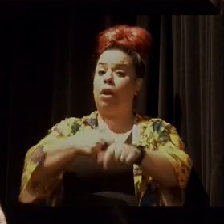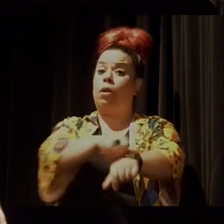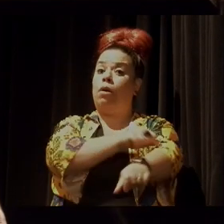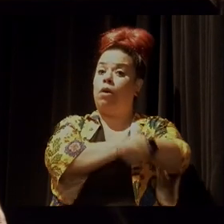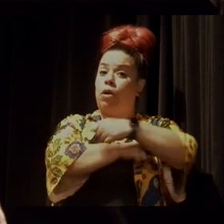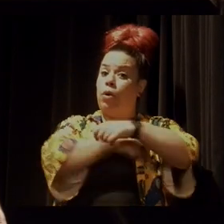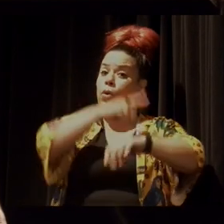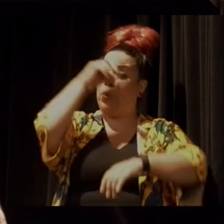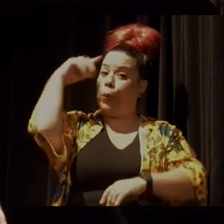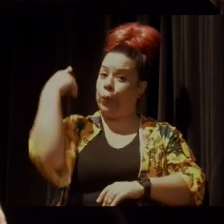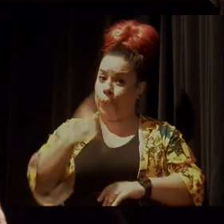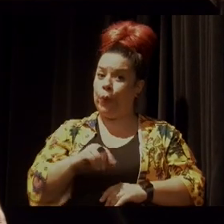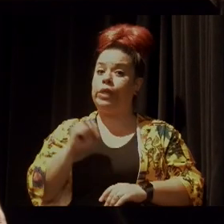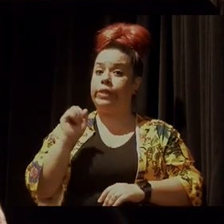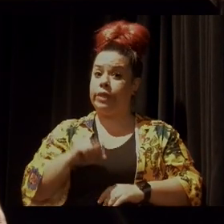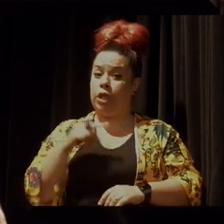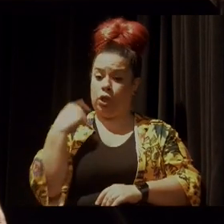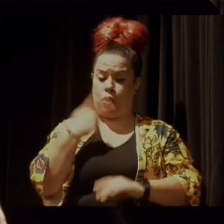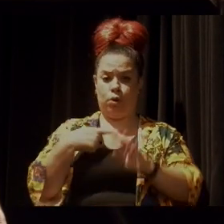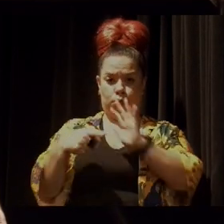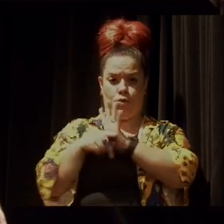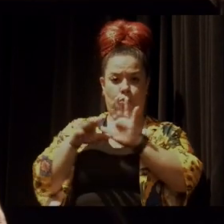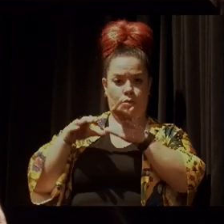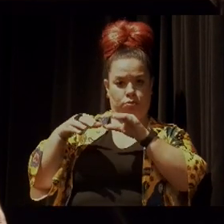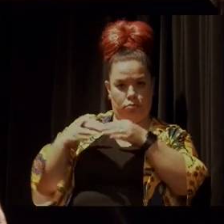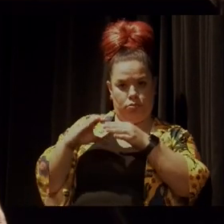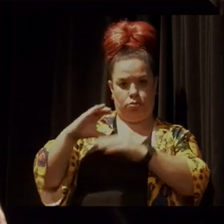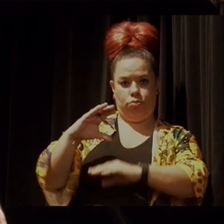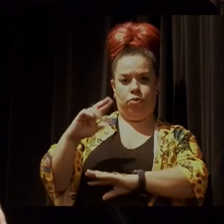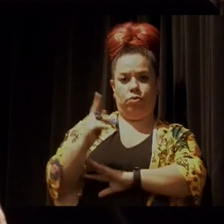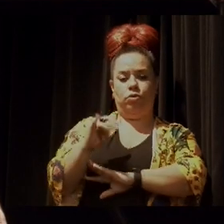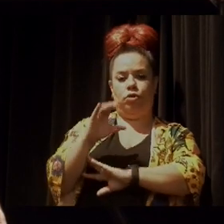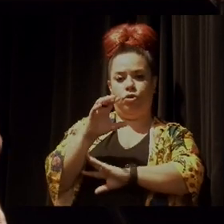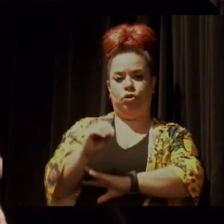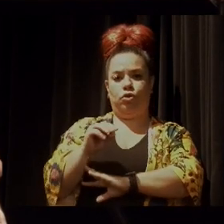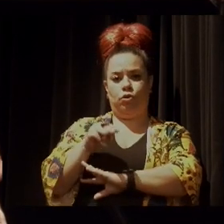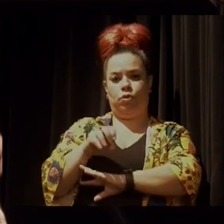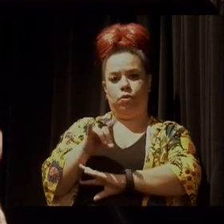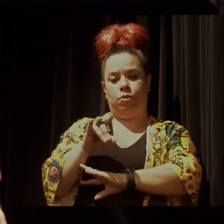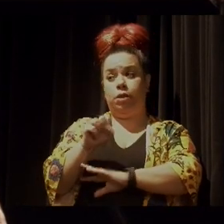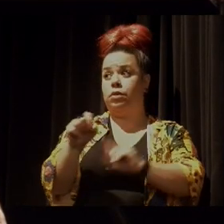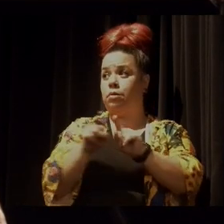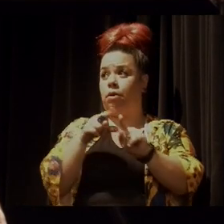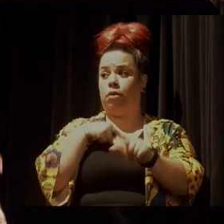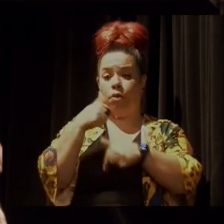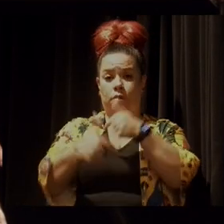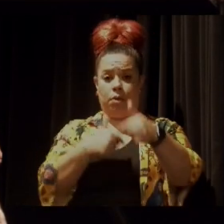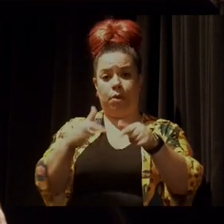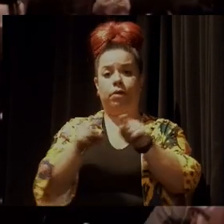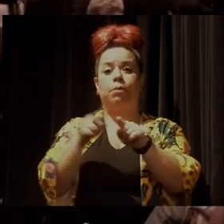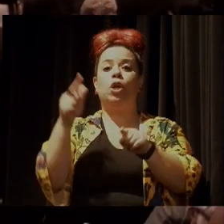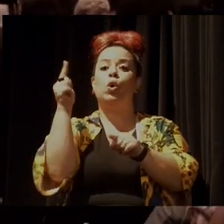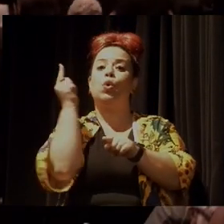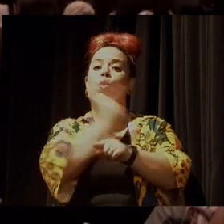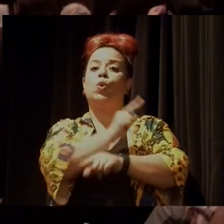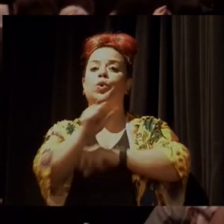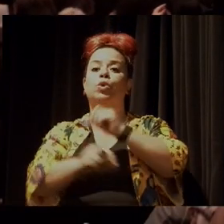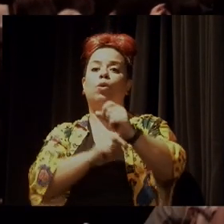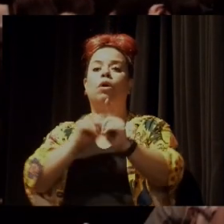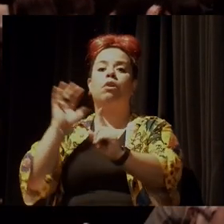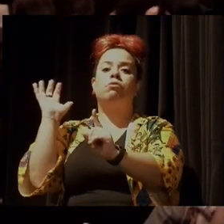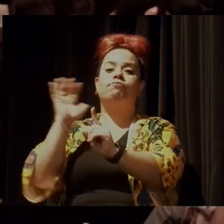nós, enquanto Comitê Estico Mendes também, tem essa tarefa de estar atingindo também outras